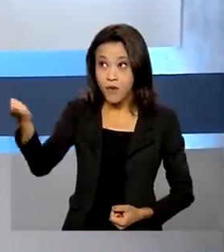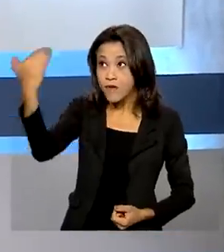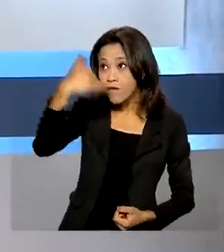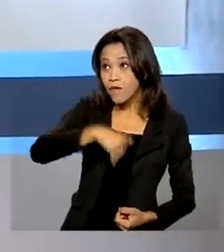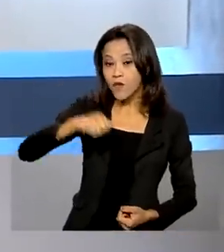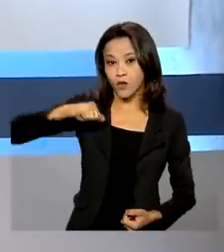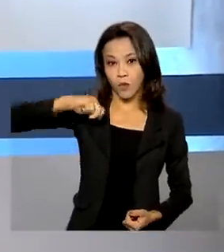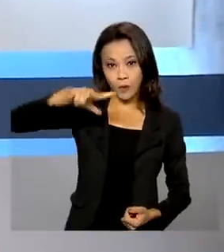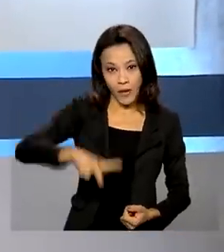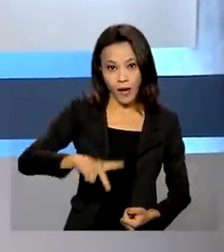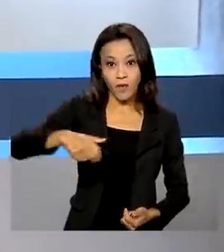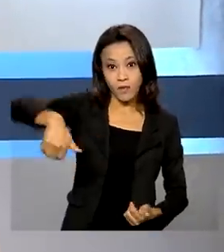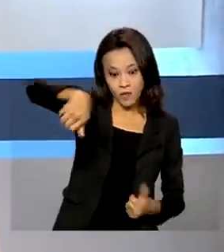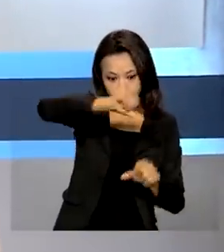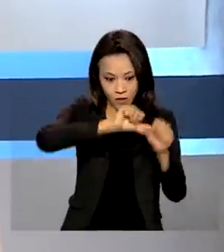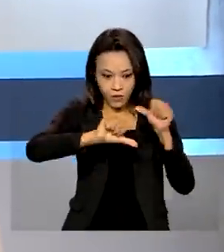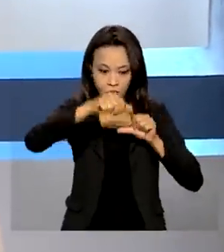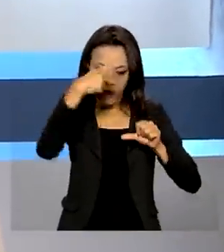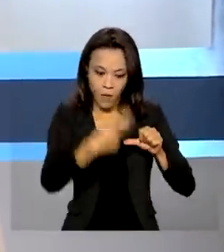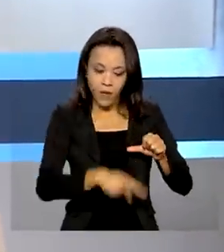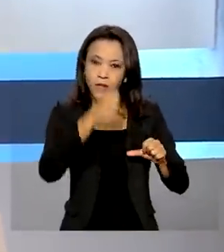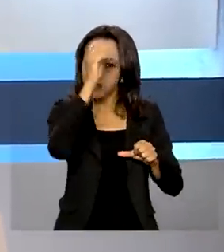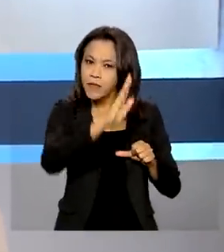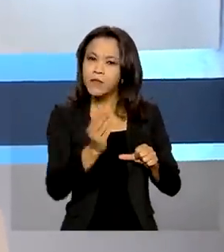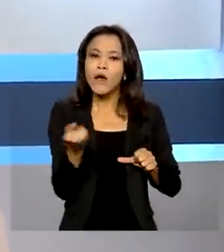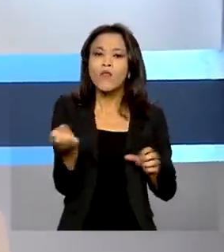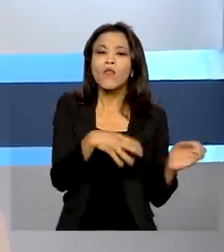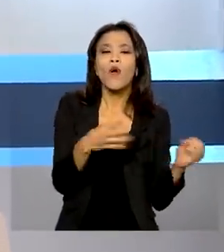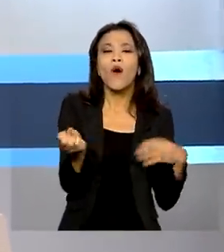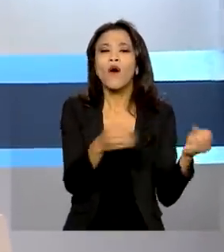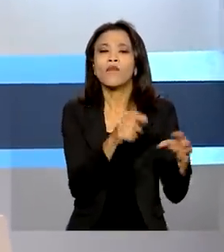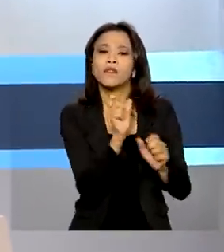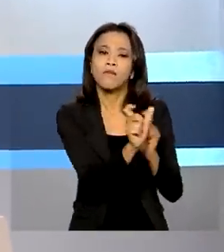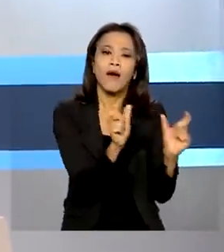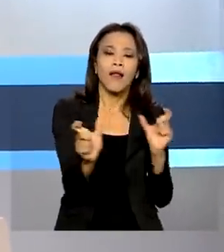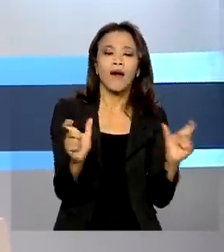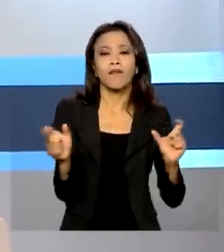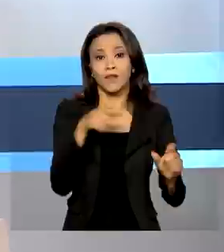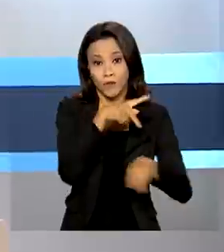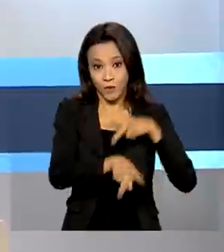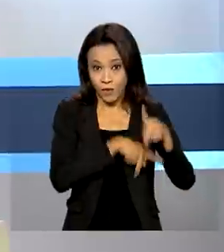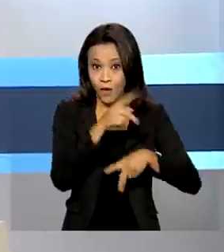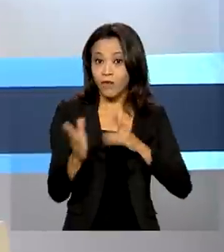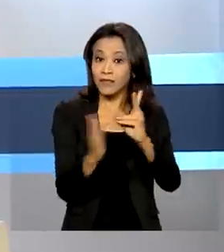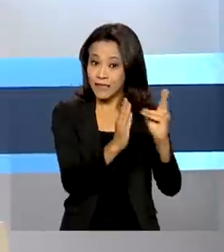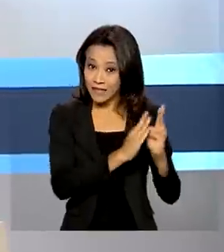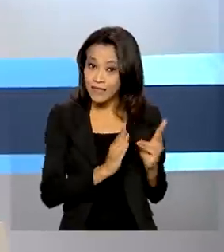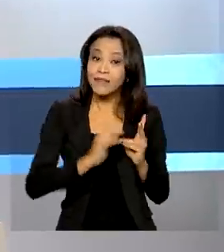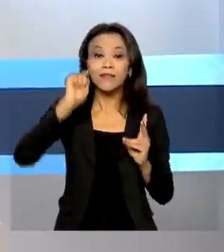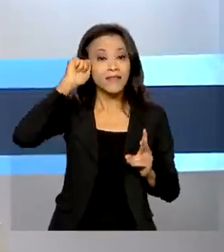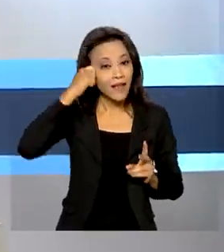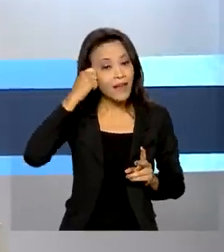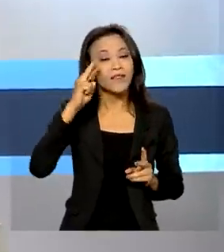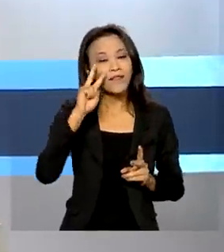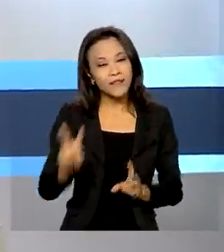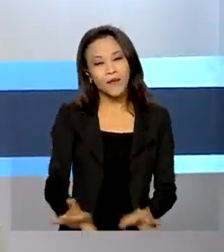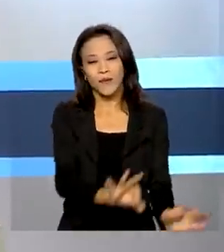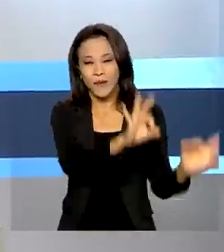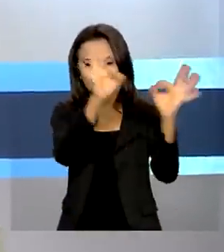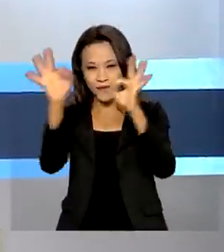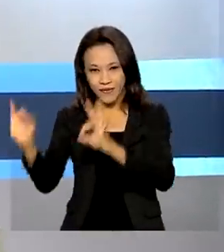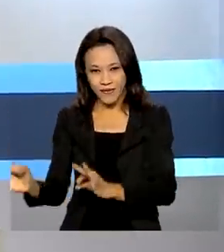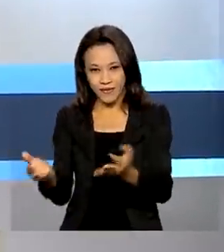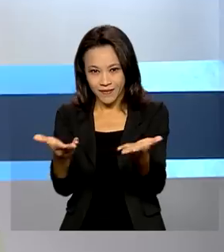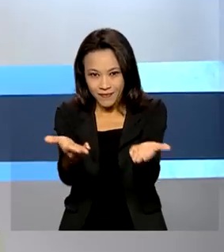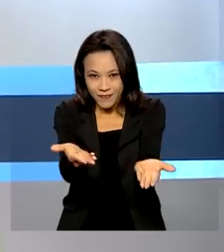transformou aqui no Brasil ao ganhar novas palavras dos povos indígenas e africanos. Confira na reportagem de